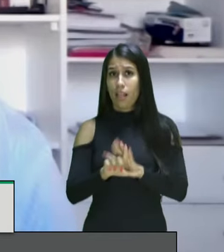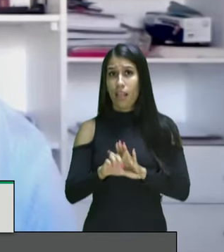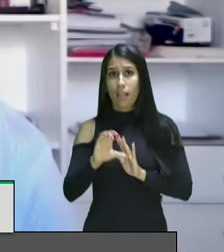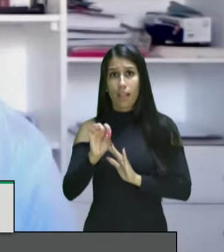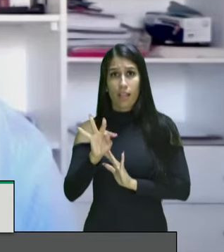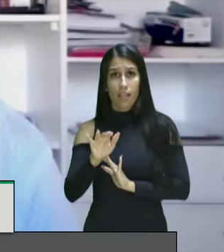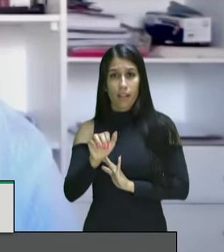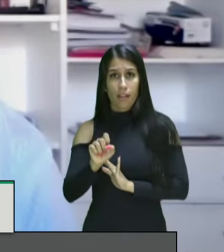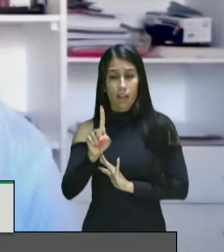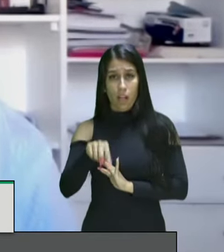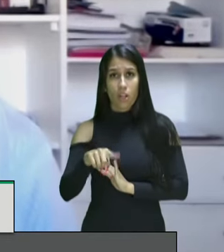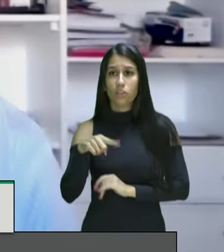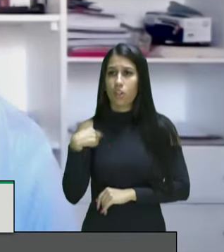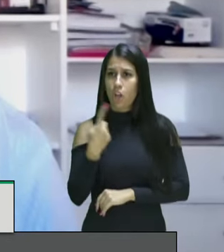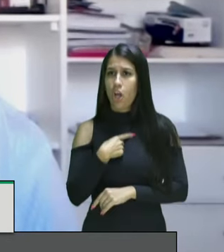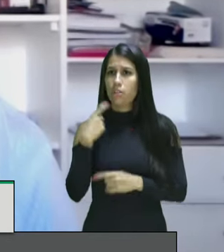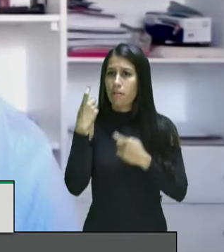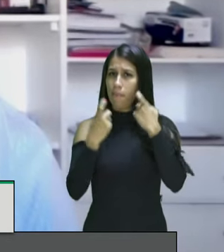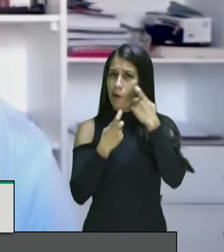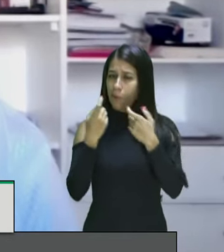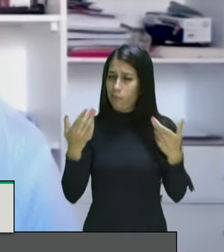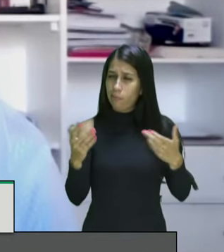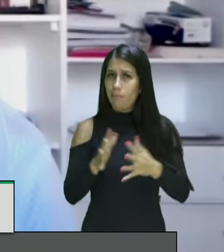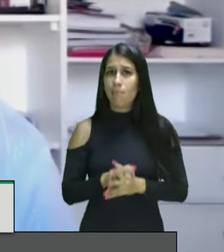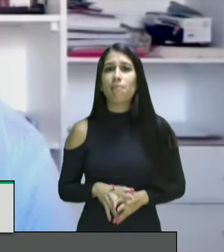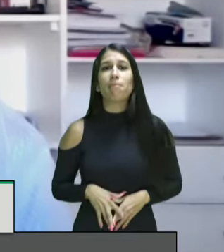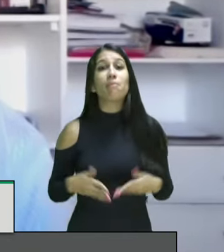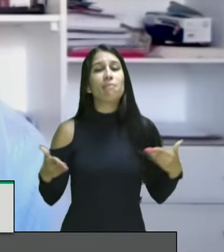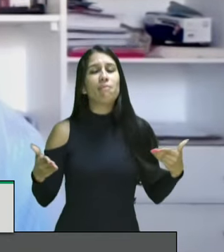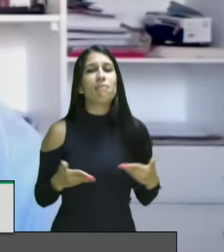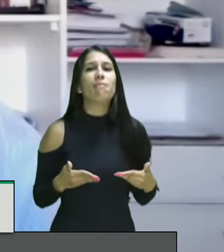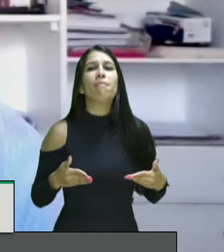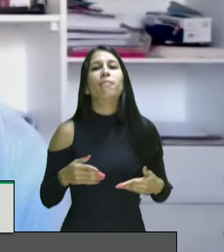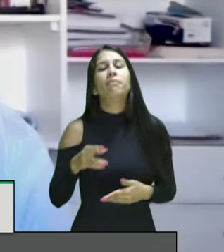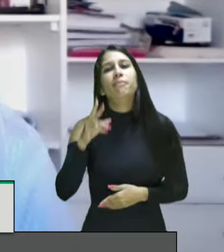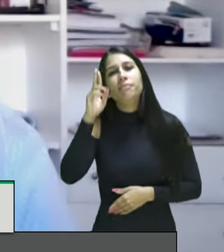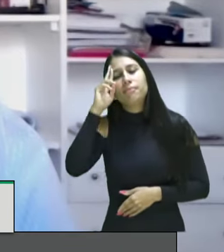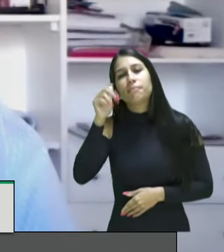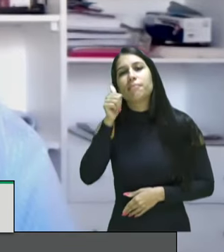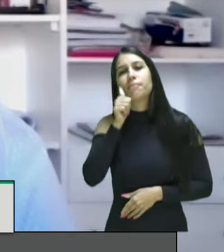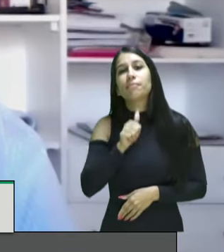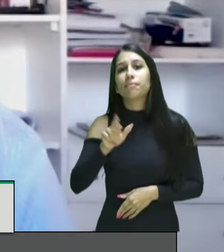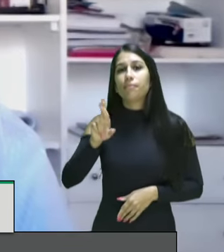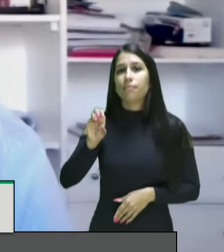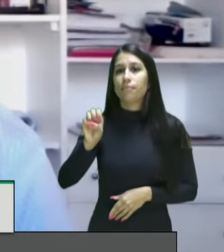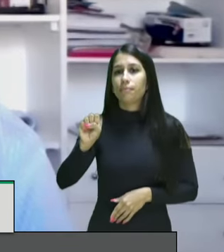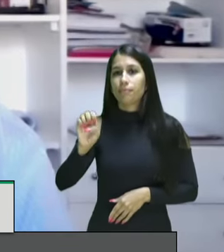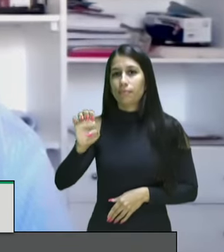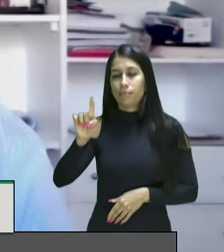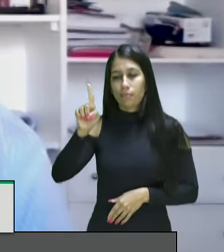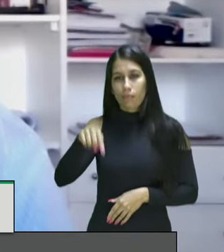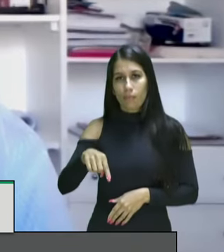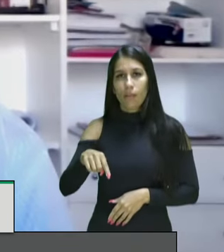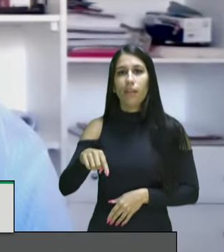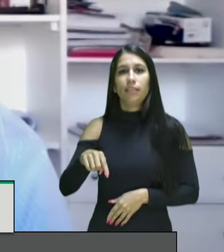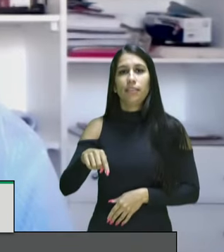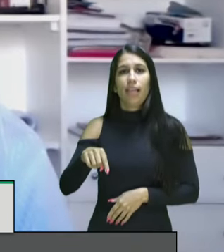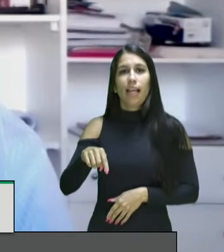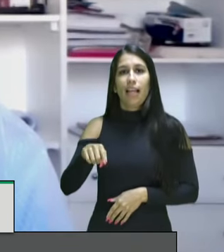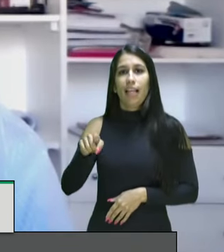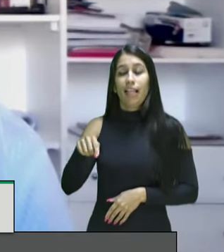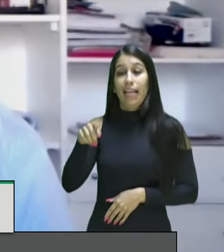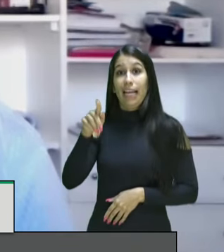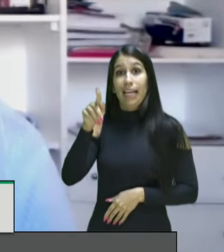preocupação nossa também queria então passar a palavra à senhora Rosilene Torquato que é agente de pastorais negros e